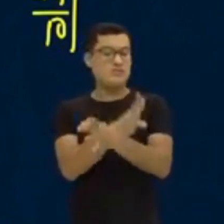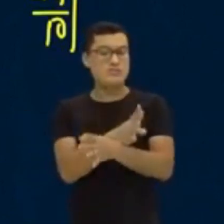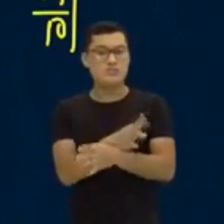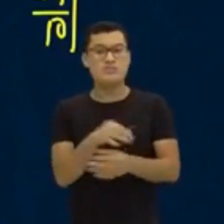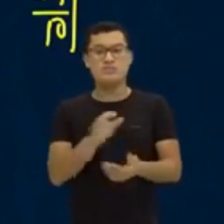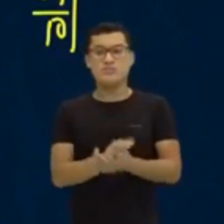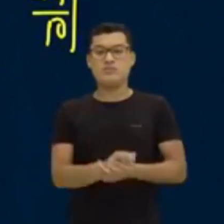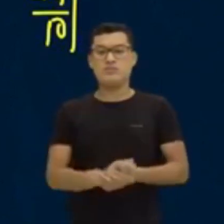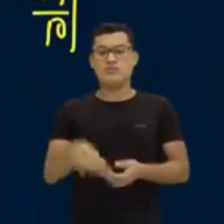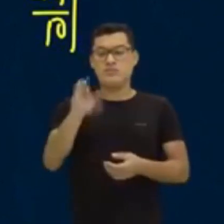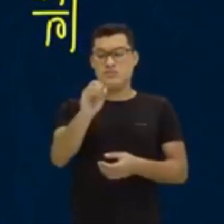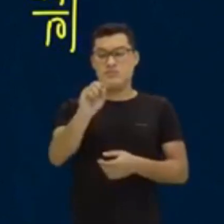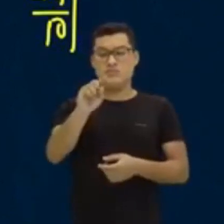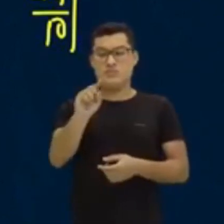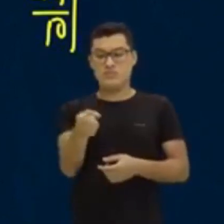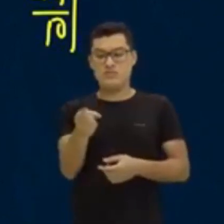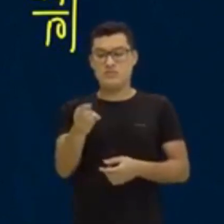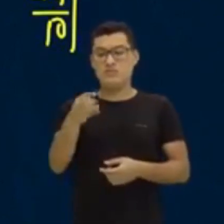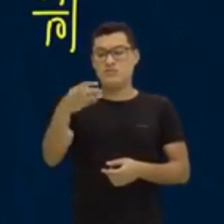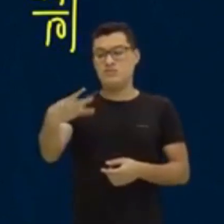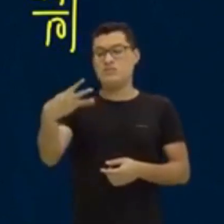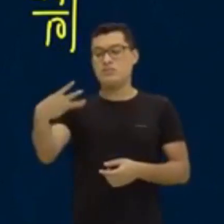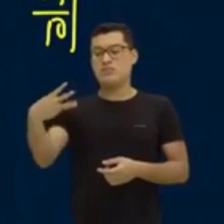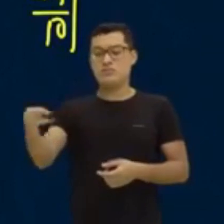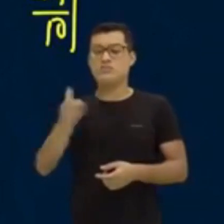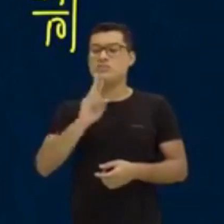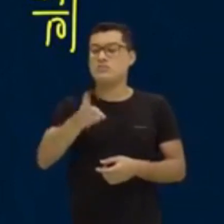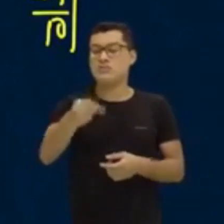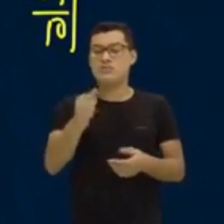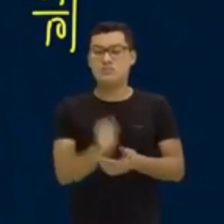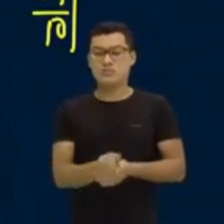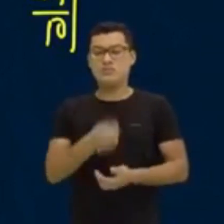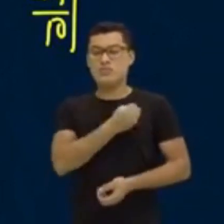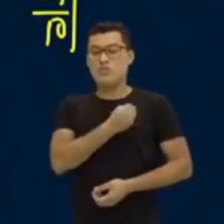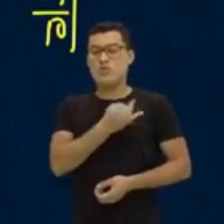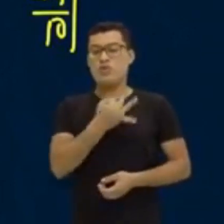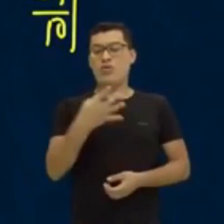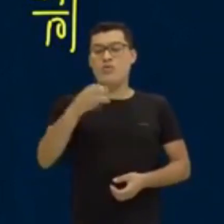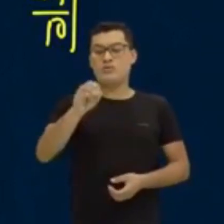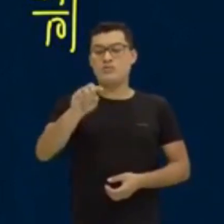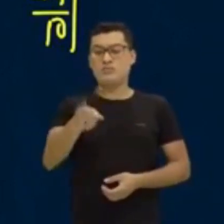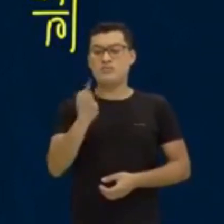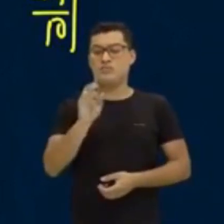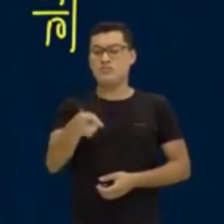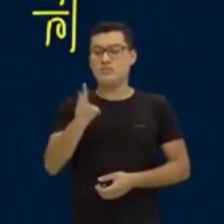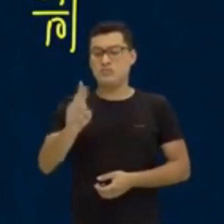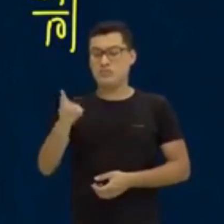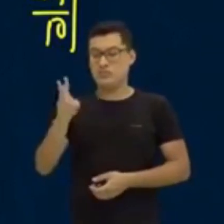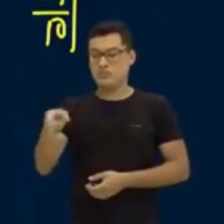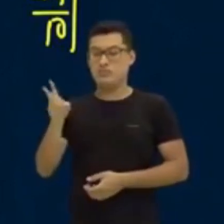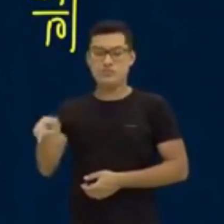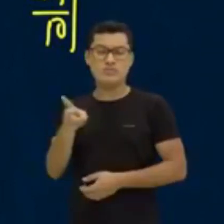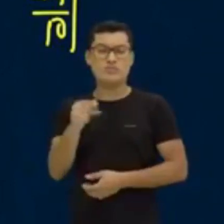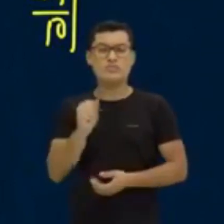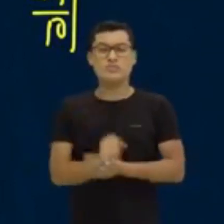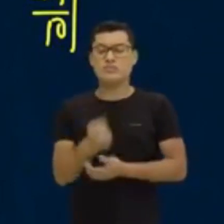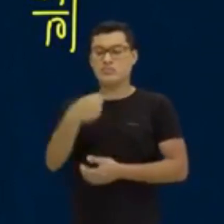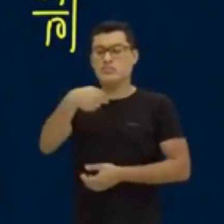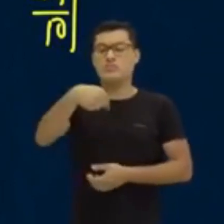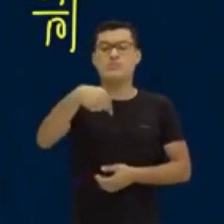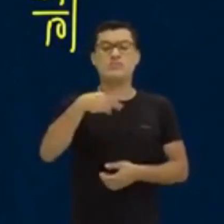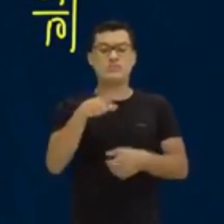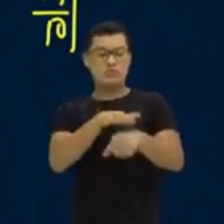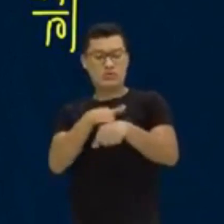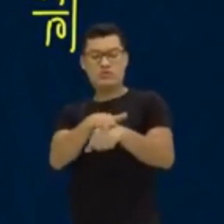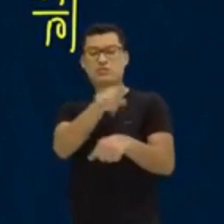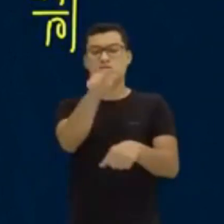,3333. Isso é uma dízima, uma dízima periódica. Logo, é aquilo que eu tinha comentado com